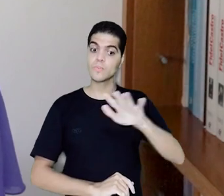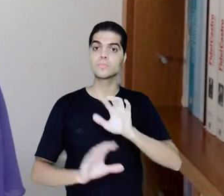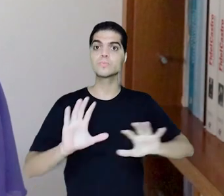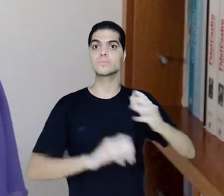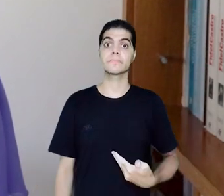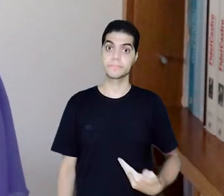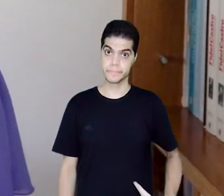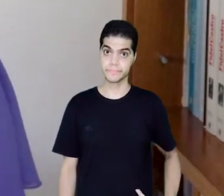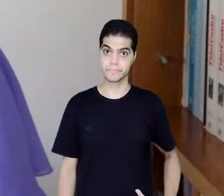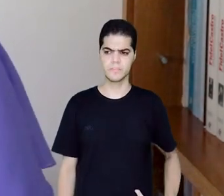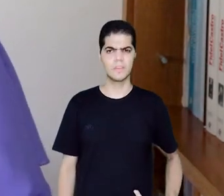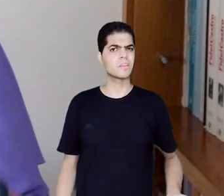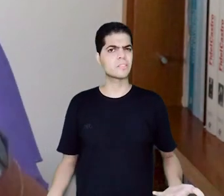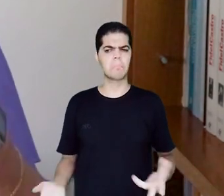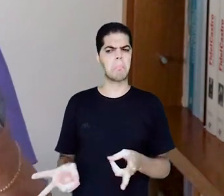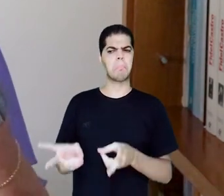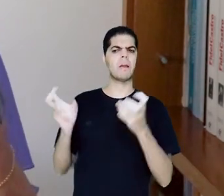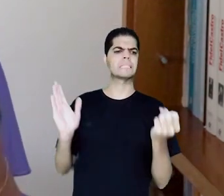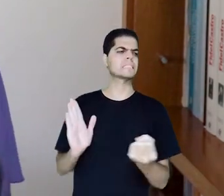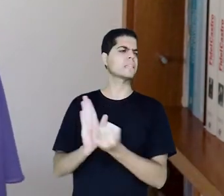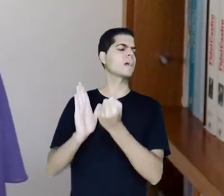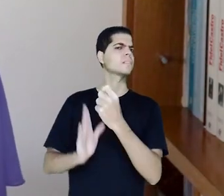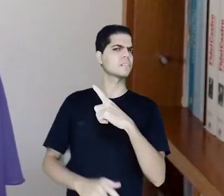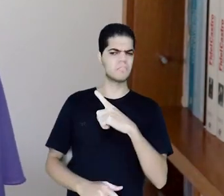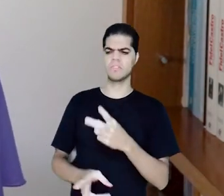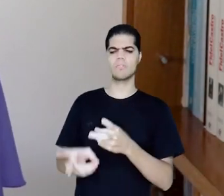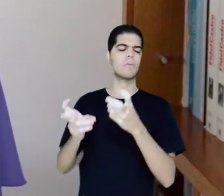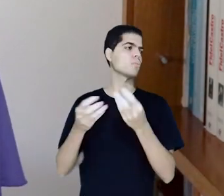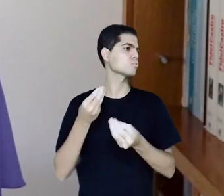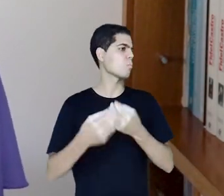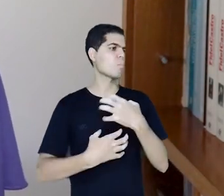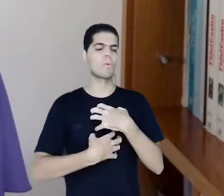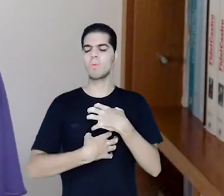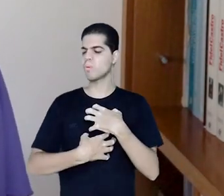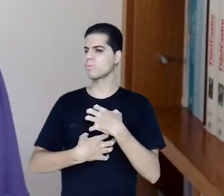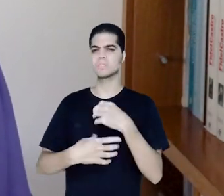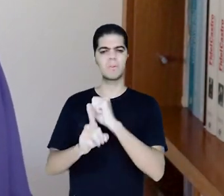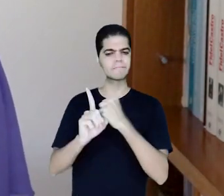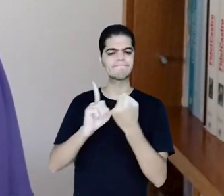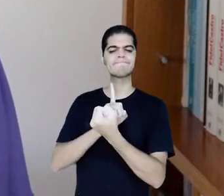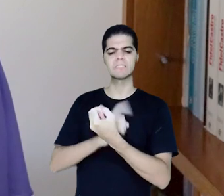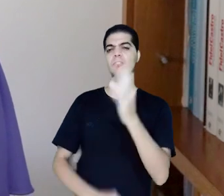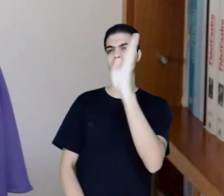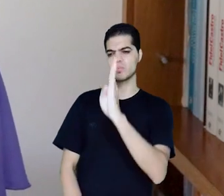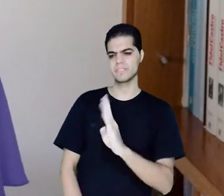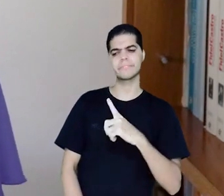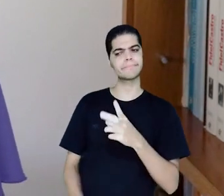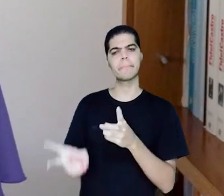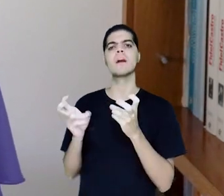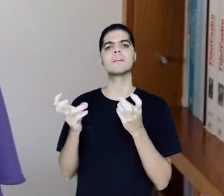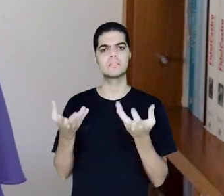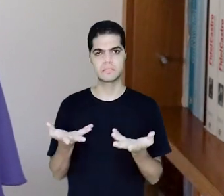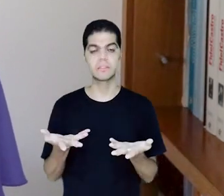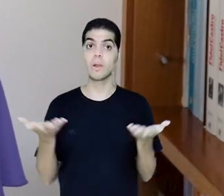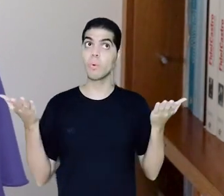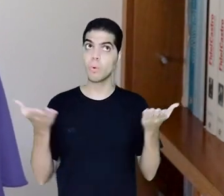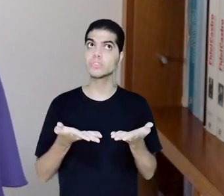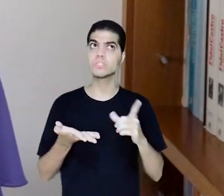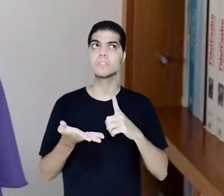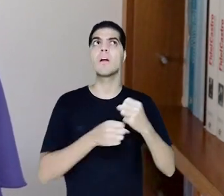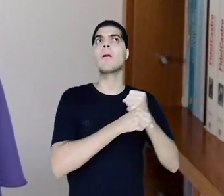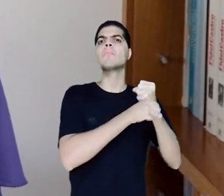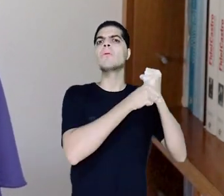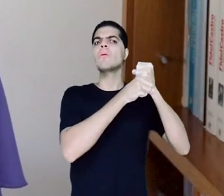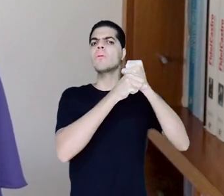serviços públicos. Essa marca desumana está impressa na sociedade brasileira. Ainda hoje, 200